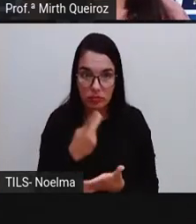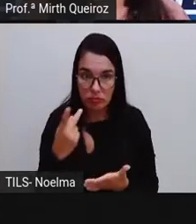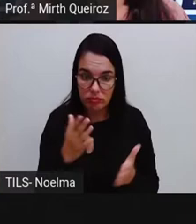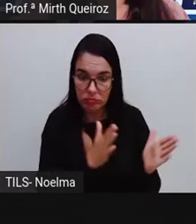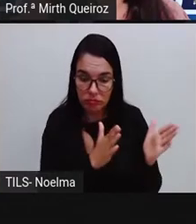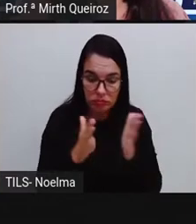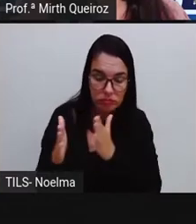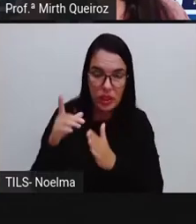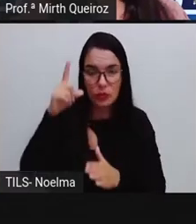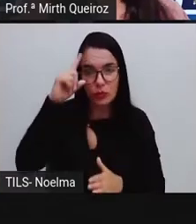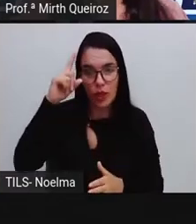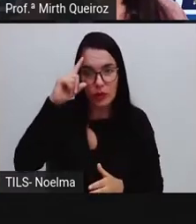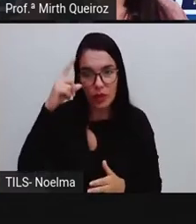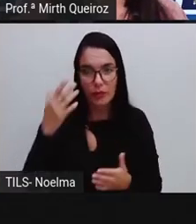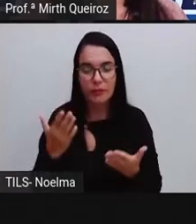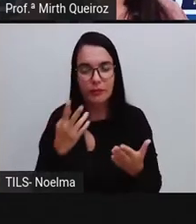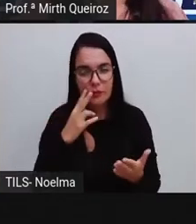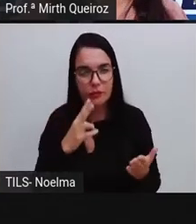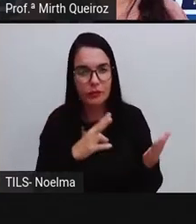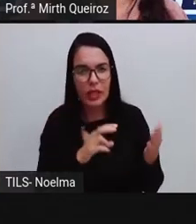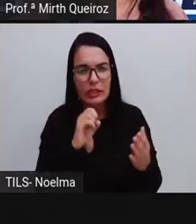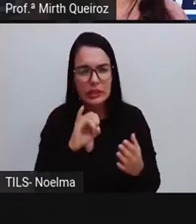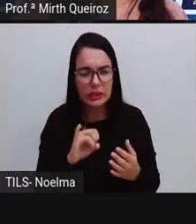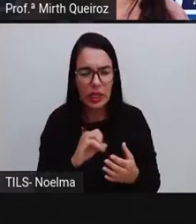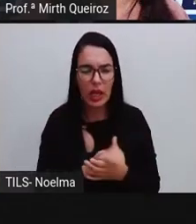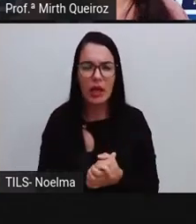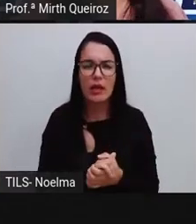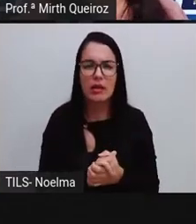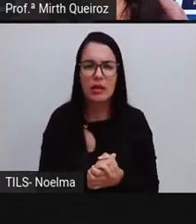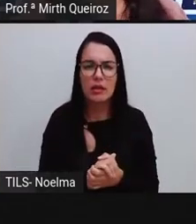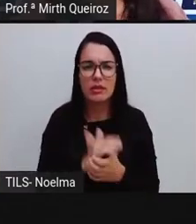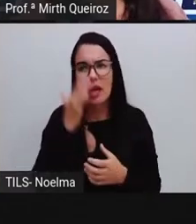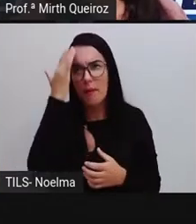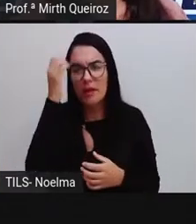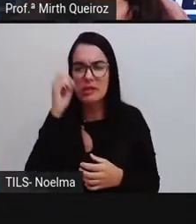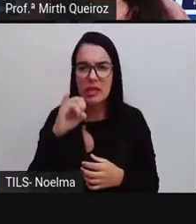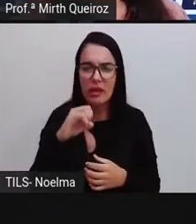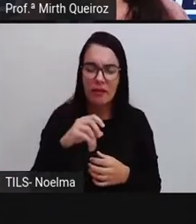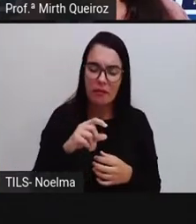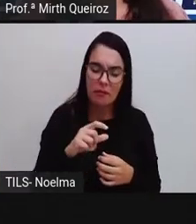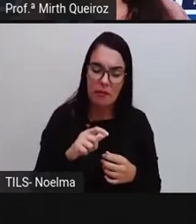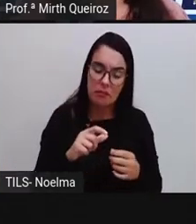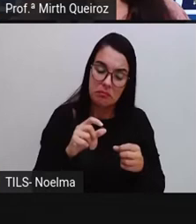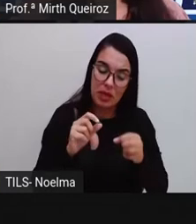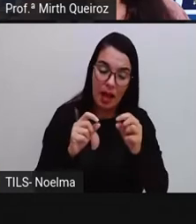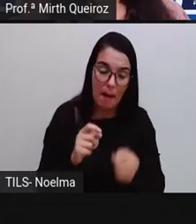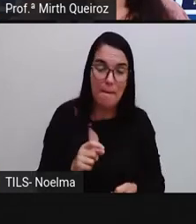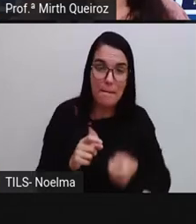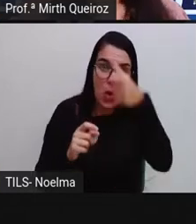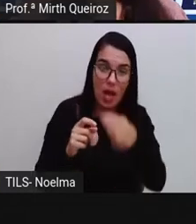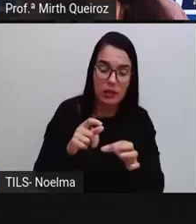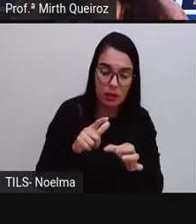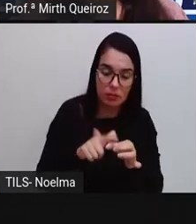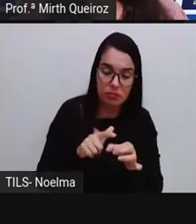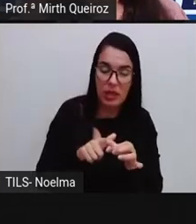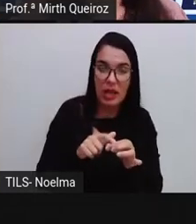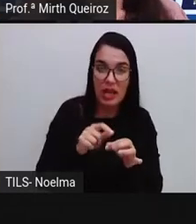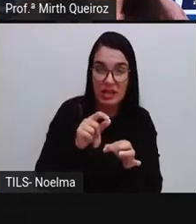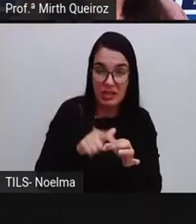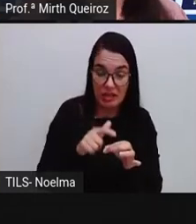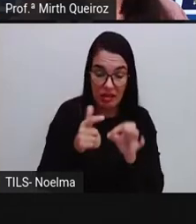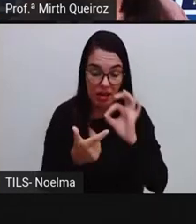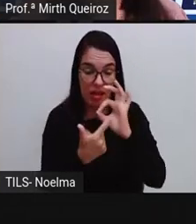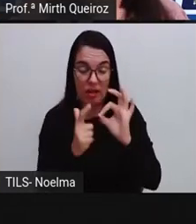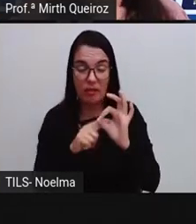do dia a dia. Então, para a gente saber se vai sair cara ou coroa, a gente só vai saber se a gente jogar a moeda, né?